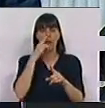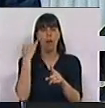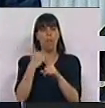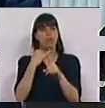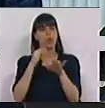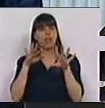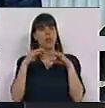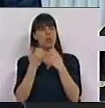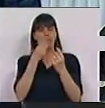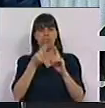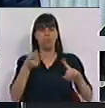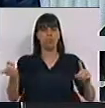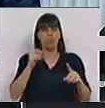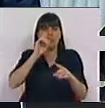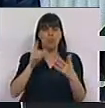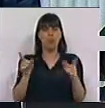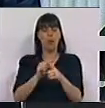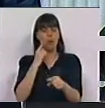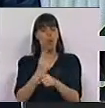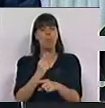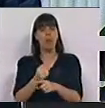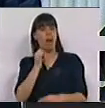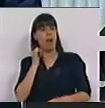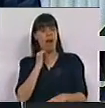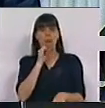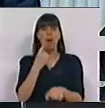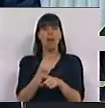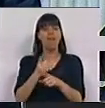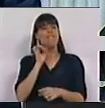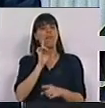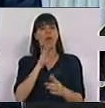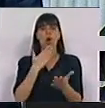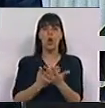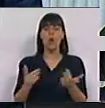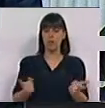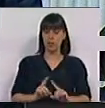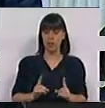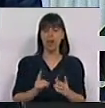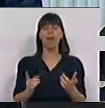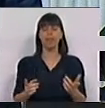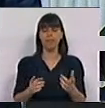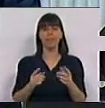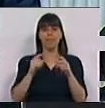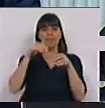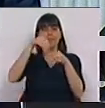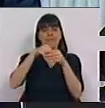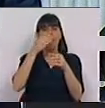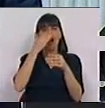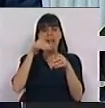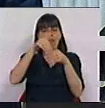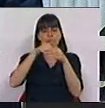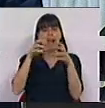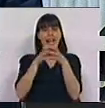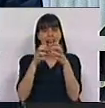social perverso, como a banalização do mesmo poderá significar desvalorização e os envólucros de dissimulação das